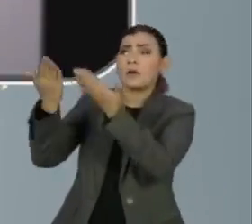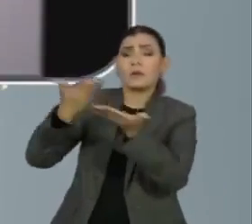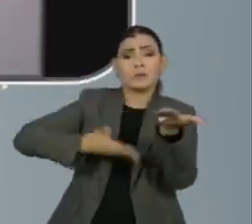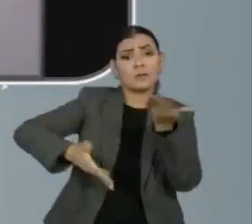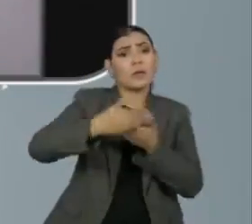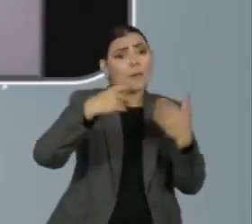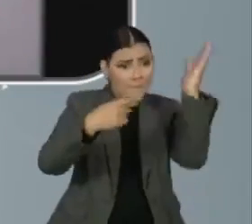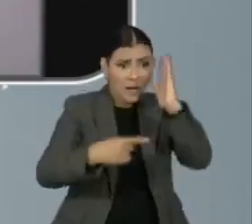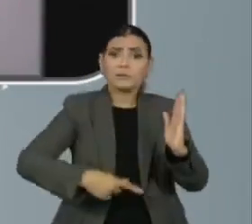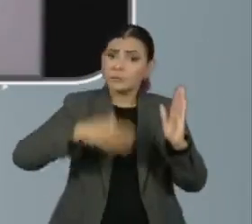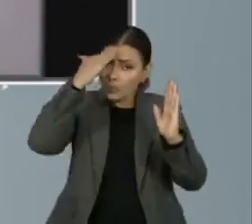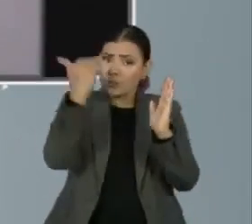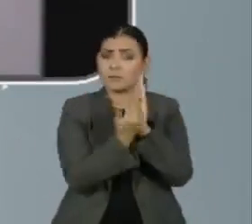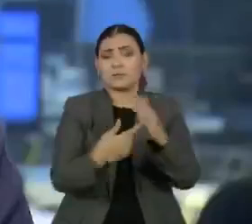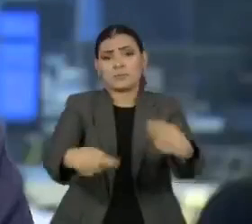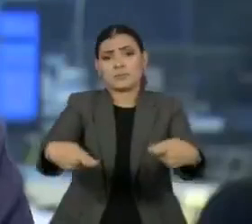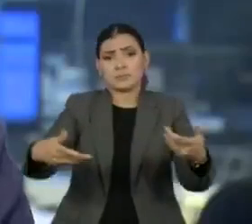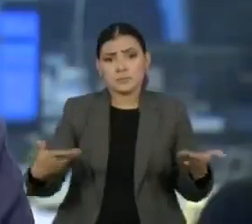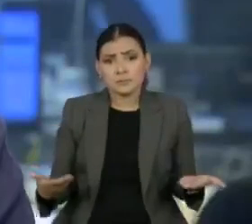Brasil se comprometeu a cumprir.